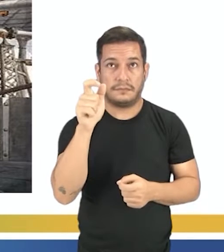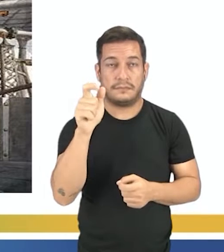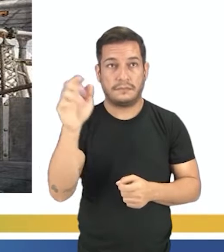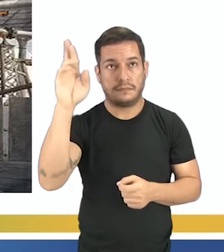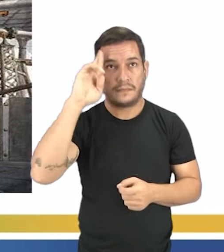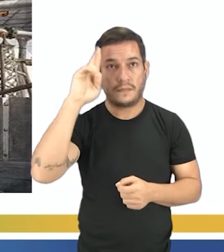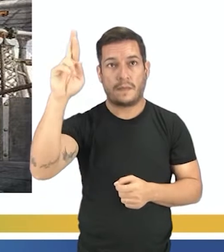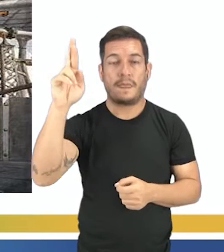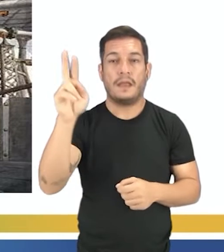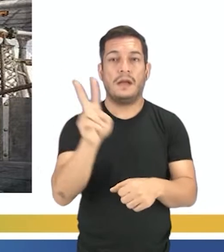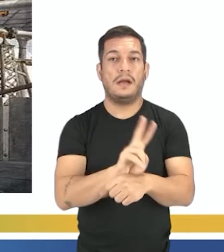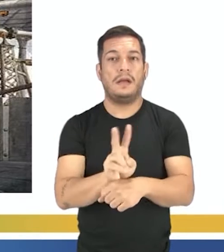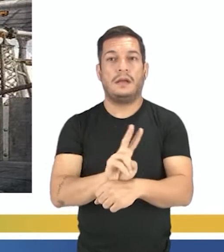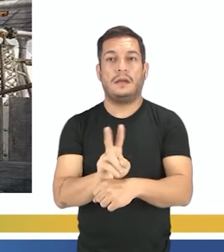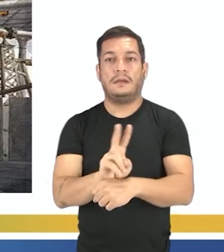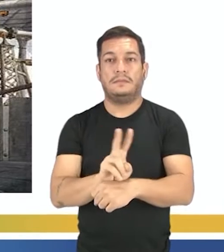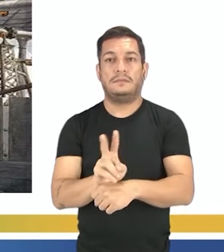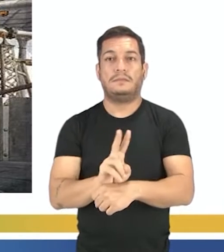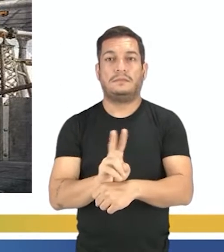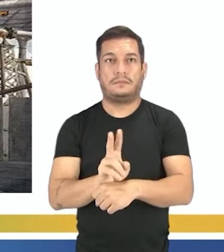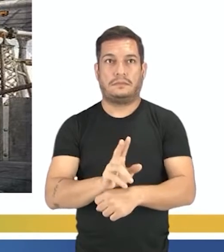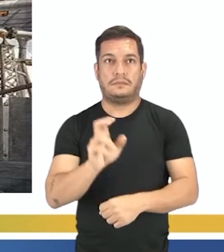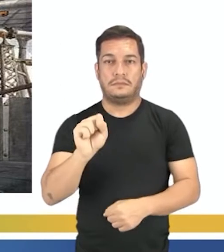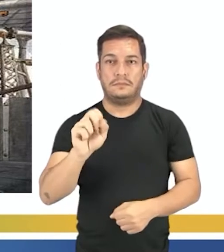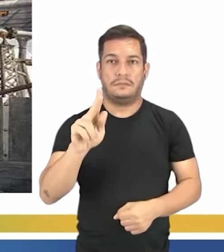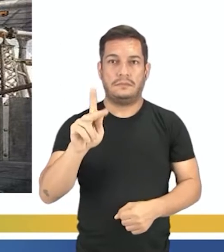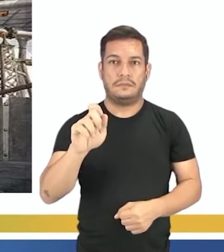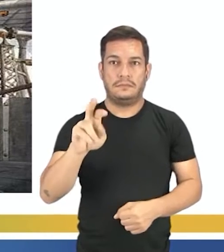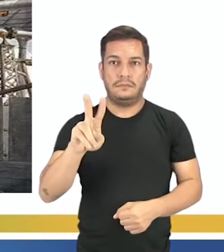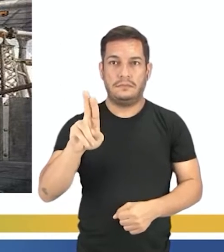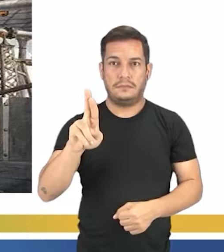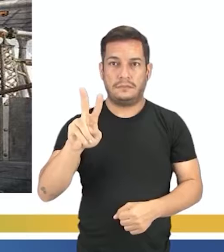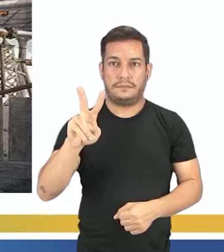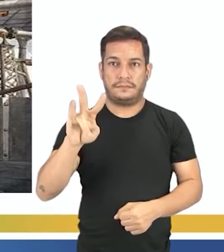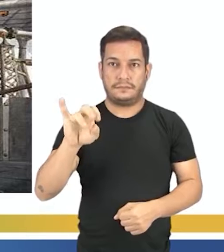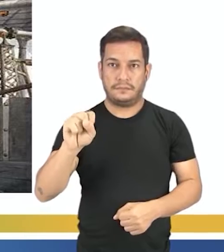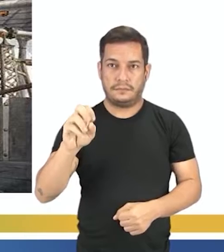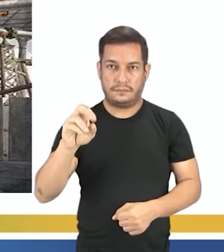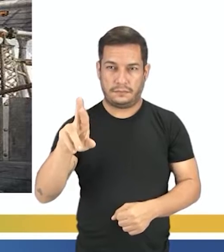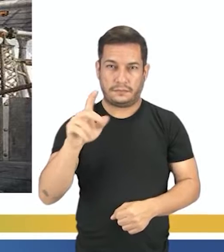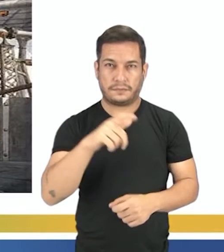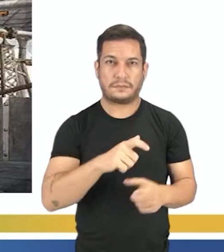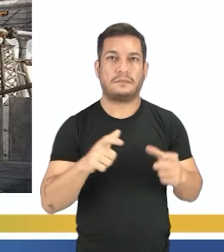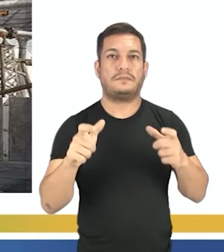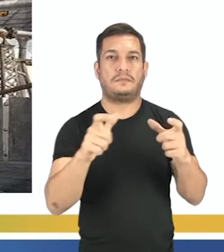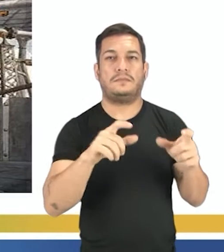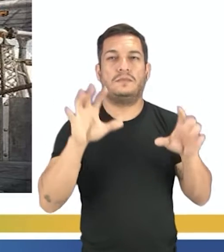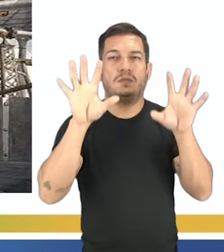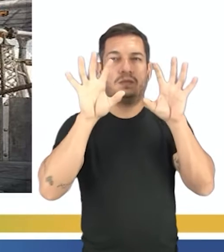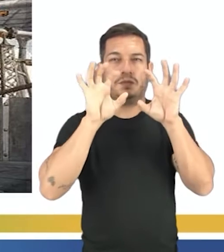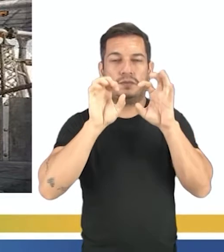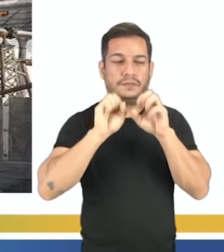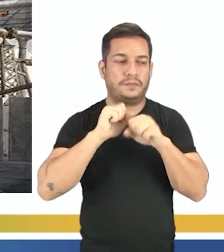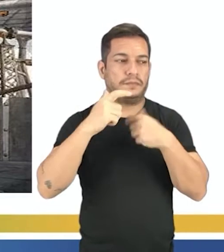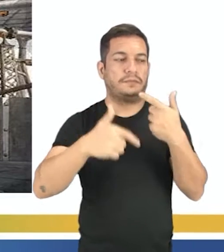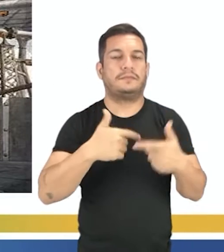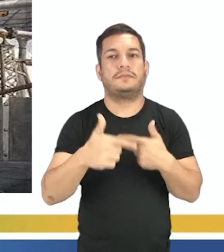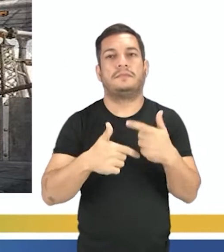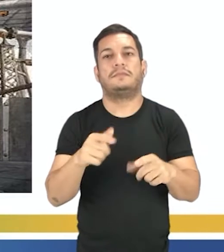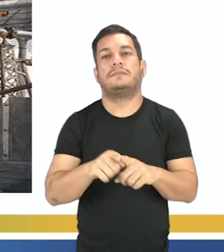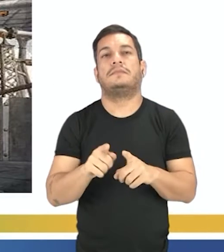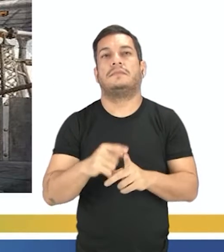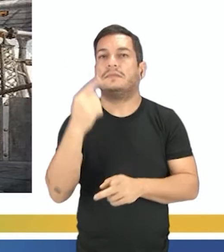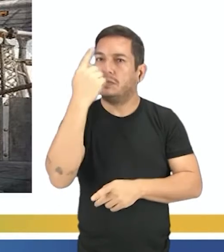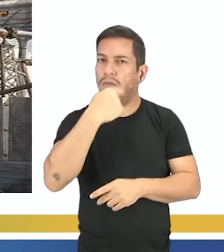patrão e do supervisor. Eram locais escuros, né? Trabalhavam longas